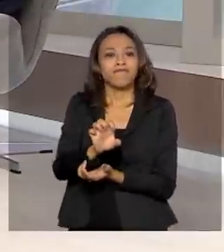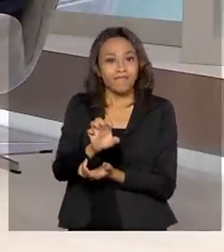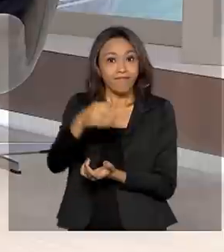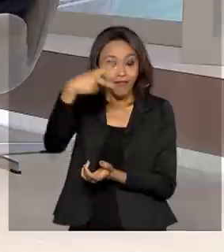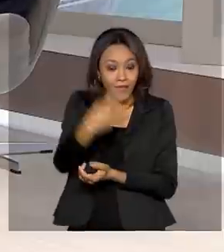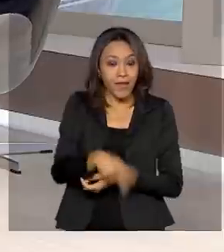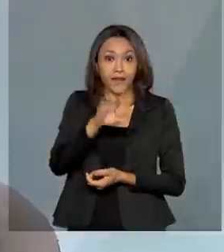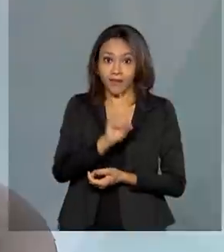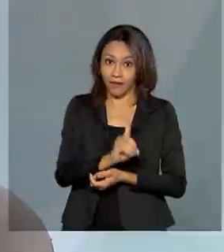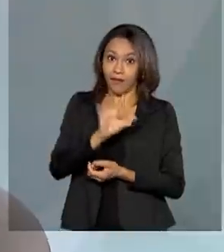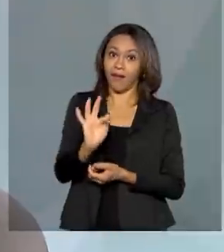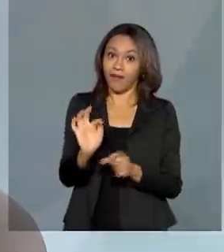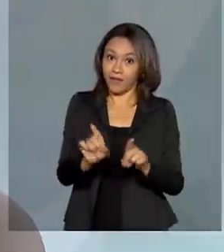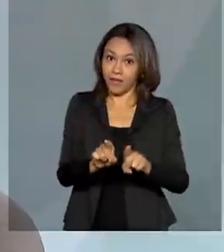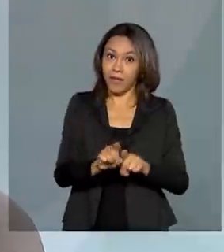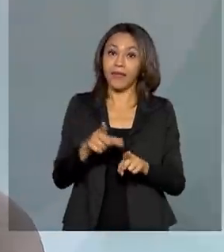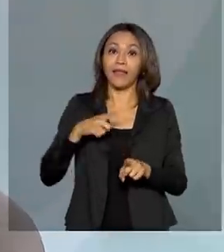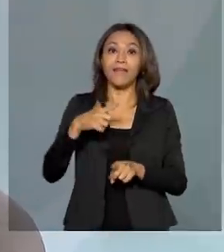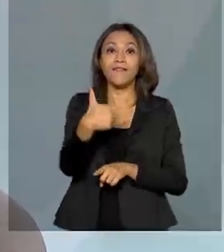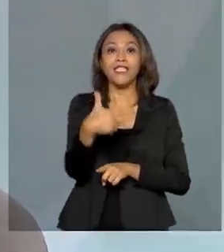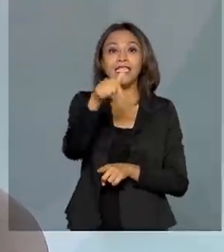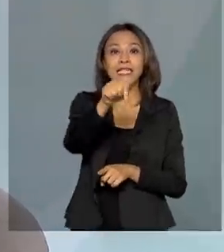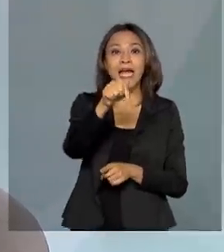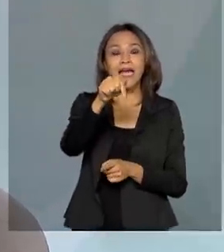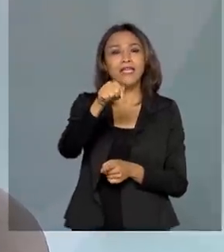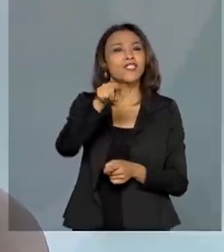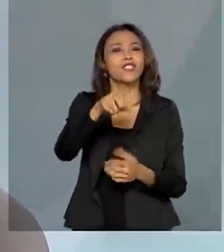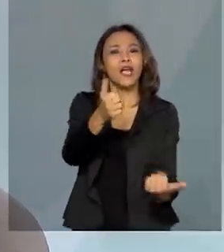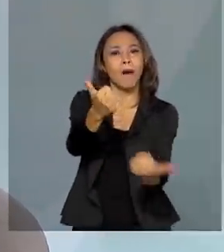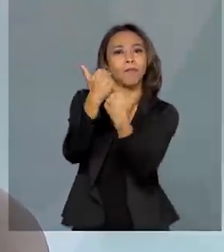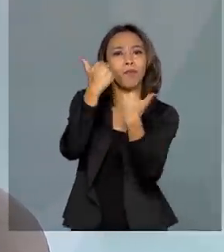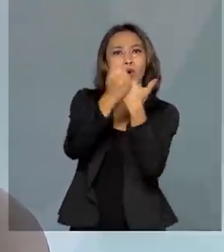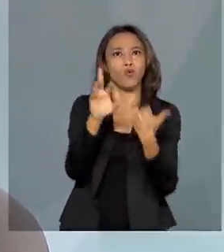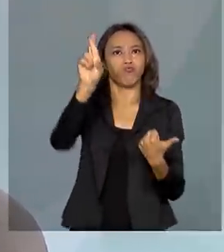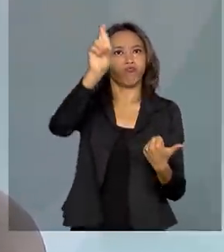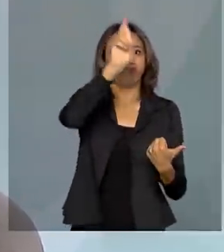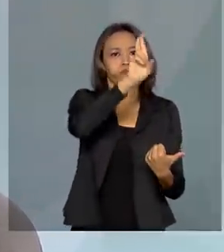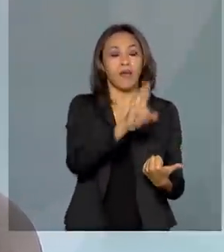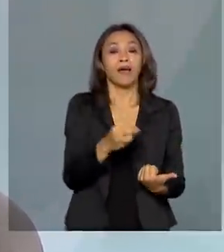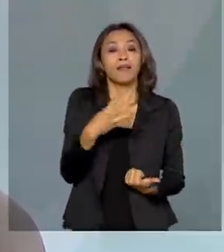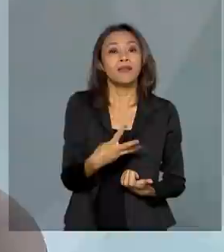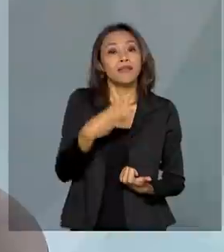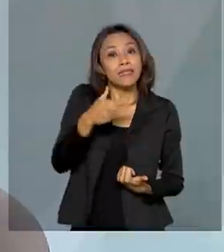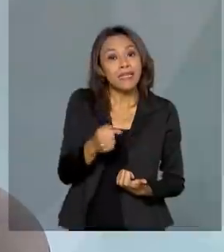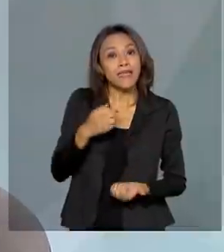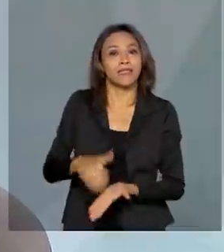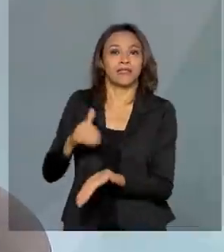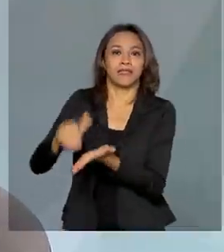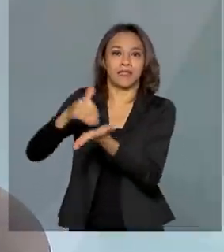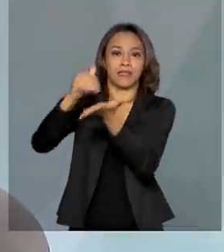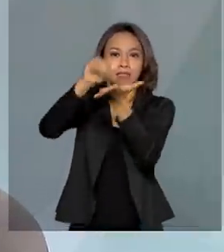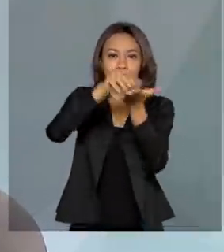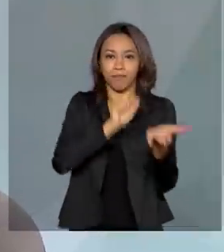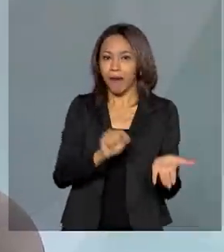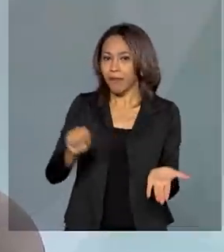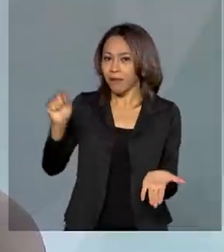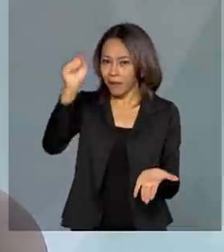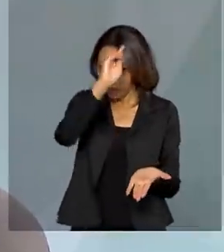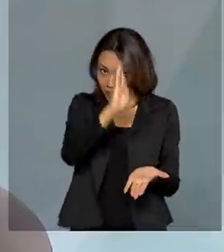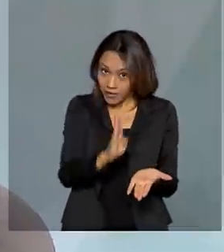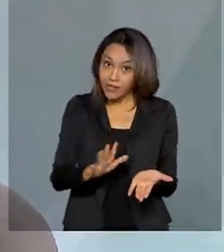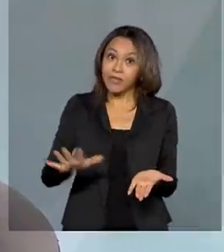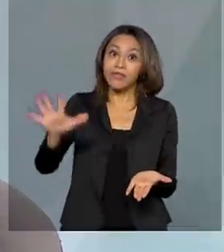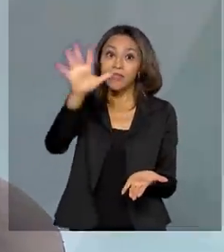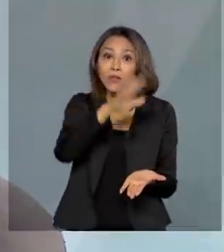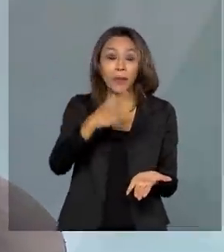Distrito Federal também. Conta com 27 superintendências, 37 escritórios regionais que estão, em grande maioria,